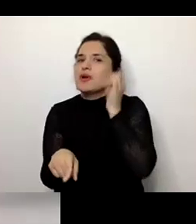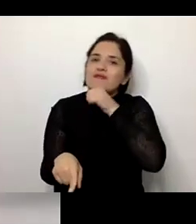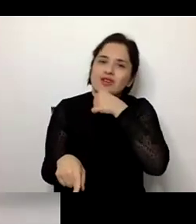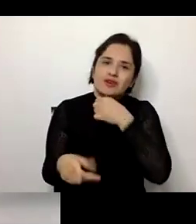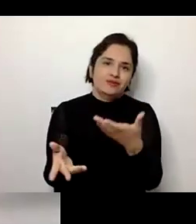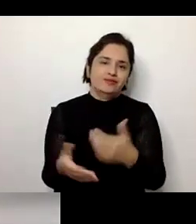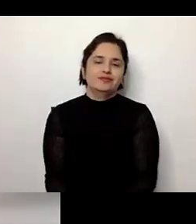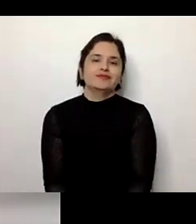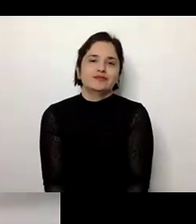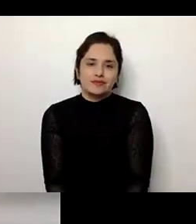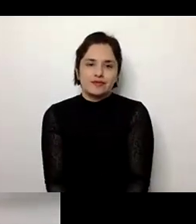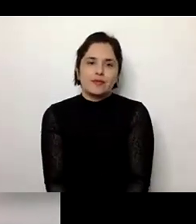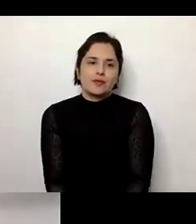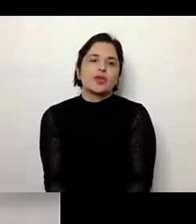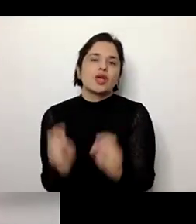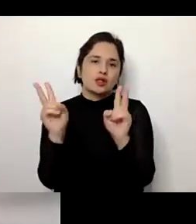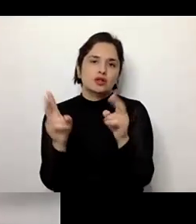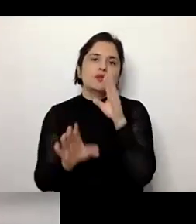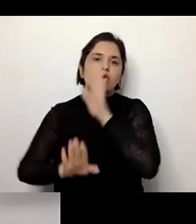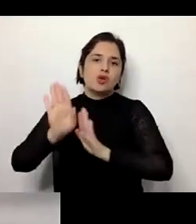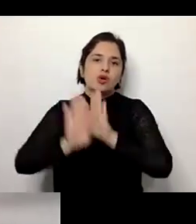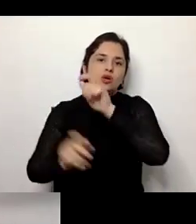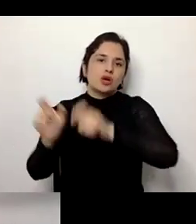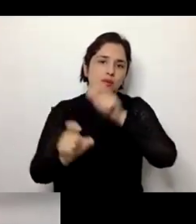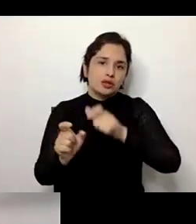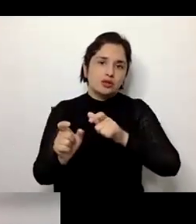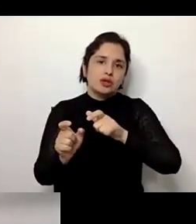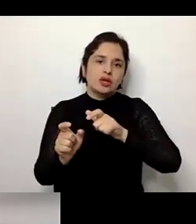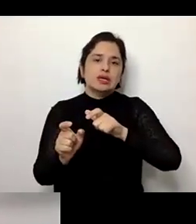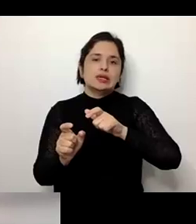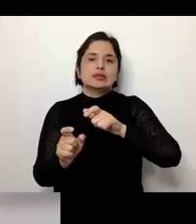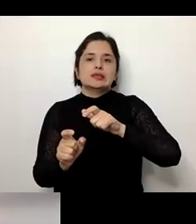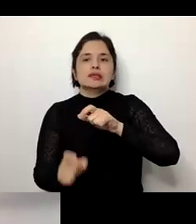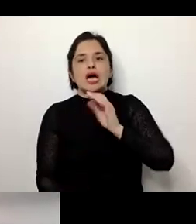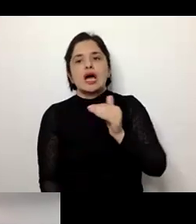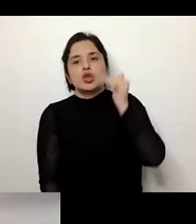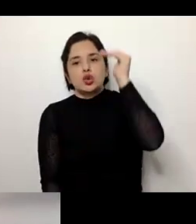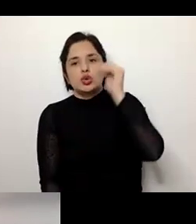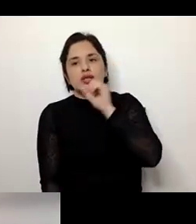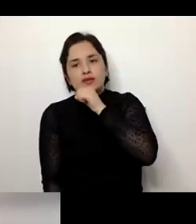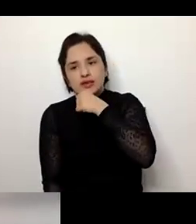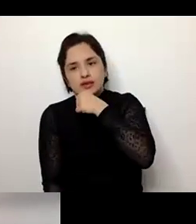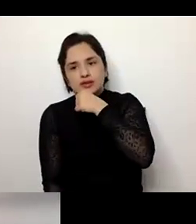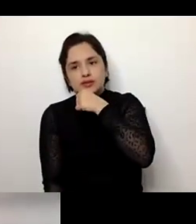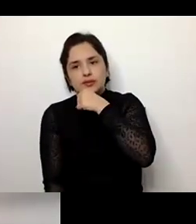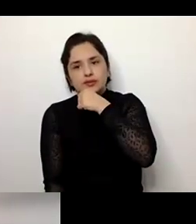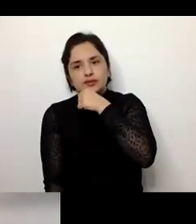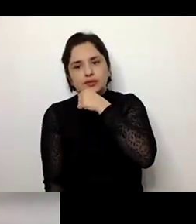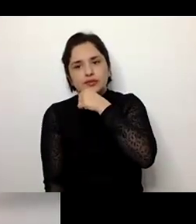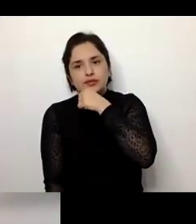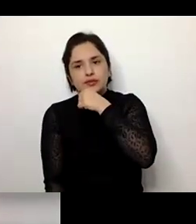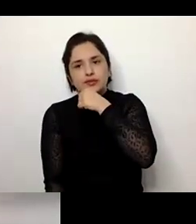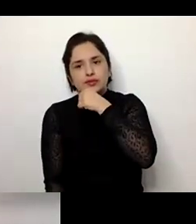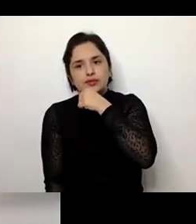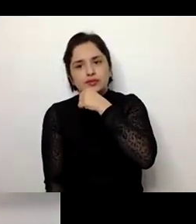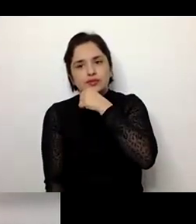geralmente, o tema dos cuidados de uma pessoa com deficiência vieja ou adulta com vejez é a partir de